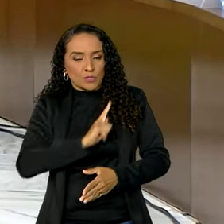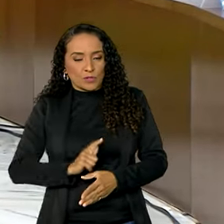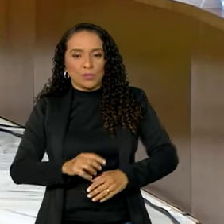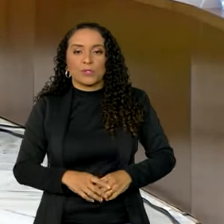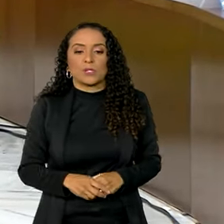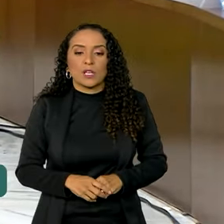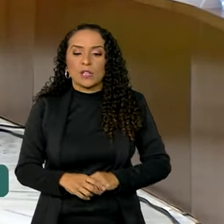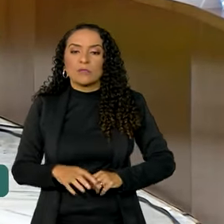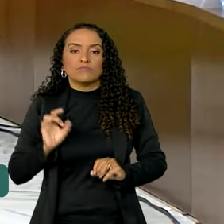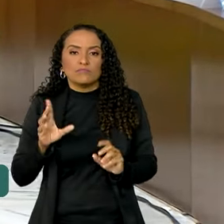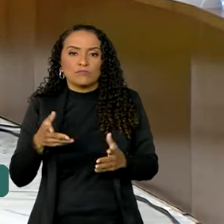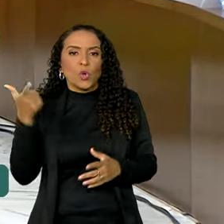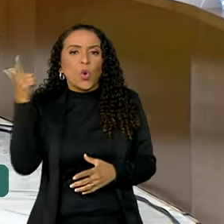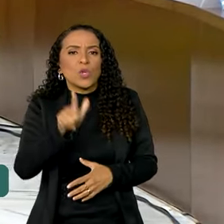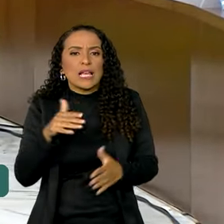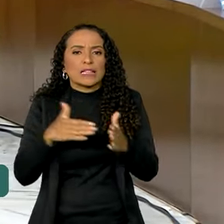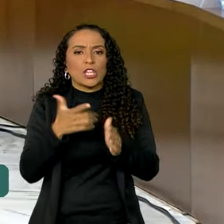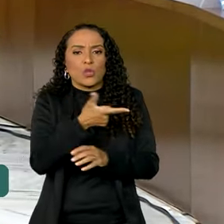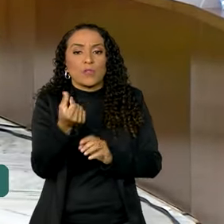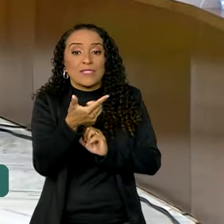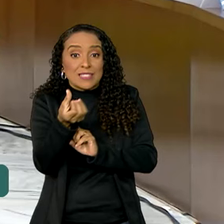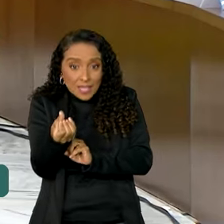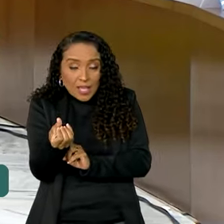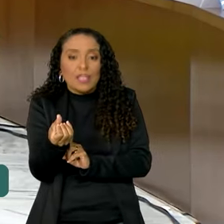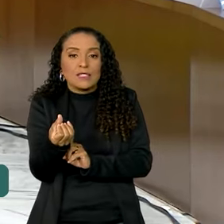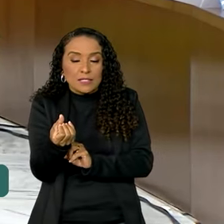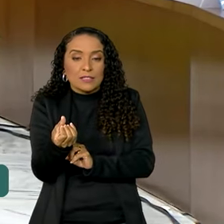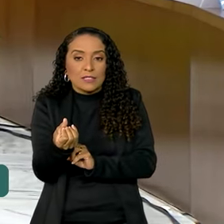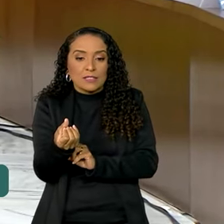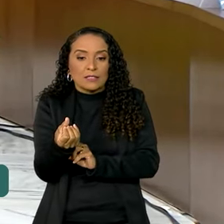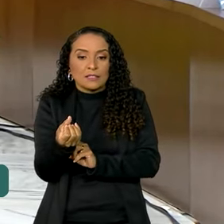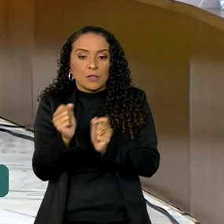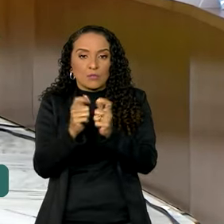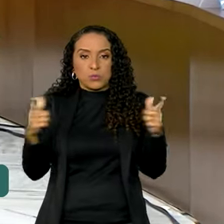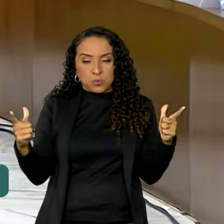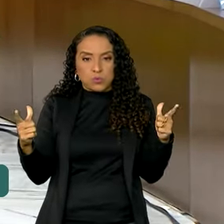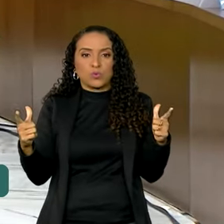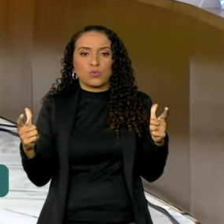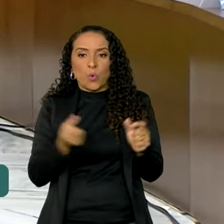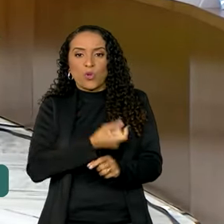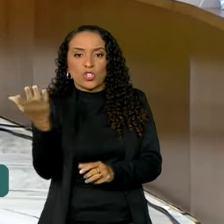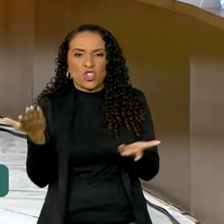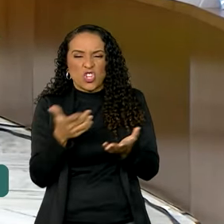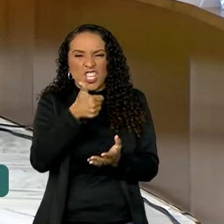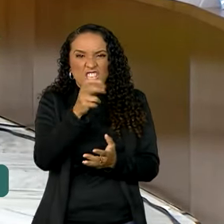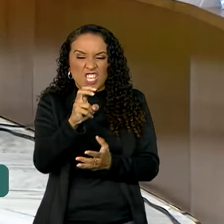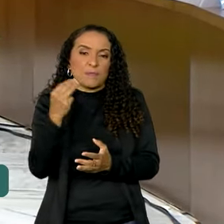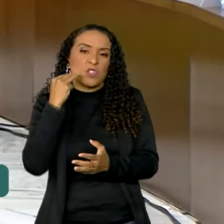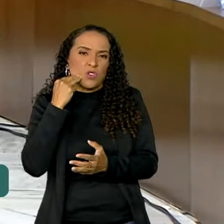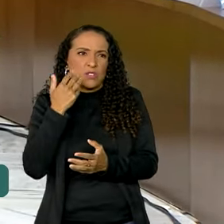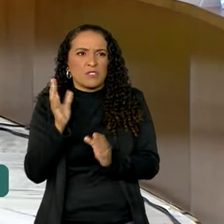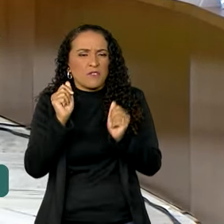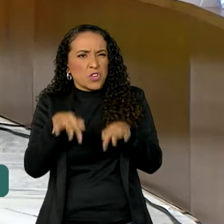governadoras. Então seria a gente conseguir até 2026 aumentar esse volume que hoje é de 15 milhões, deve terminar o